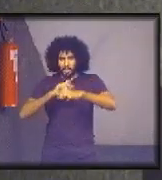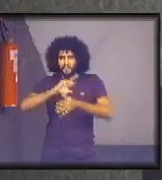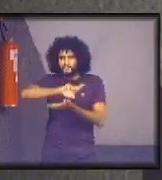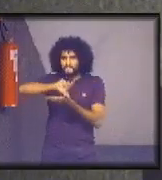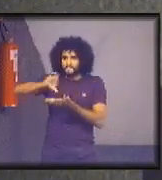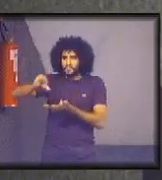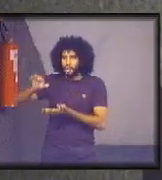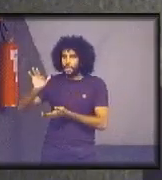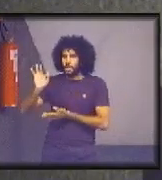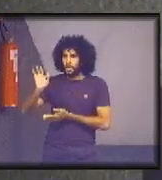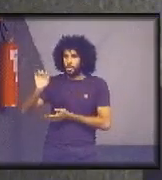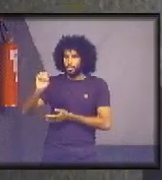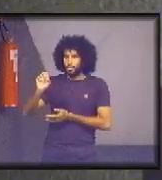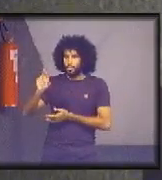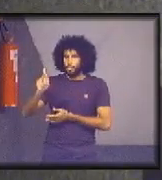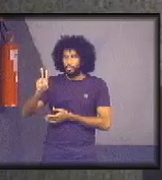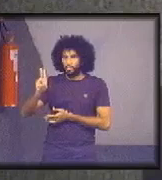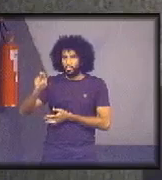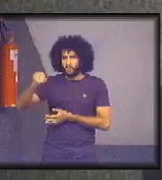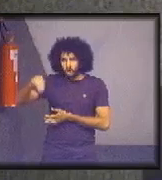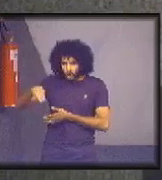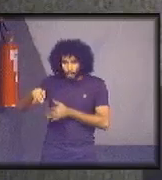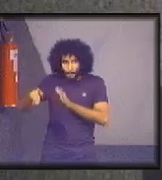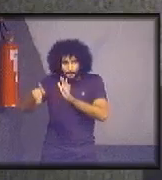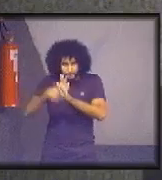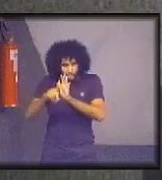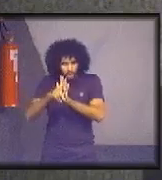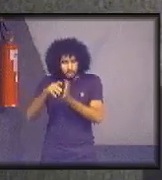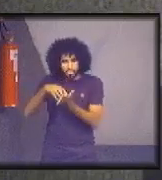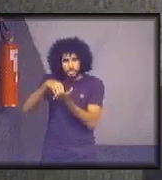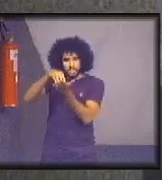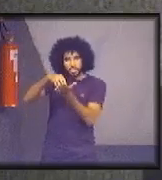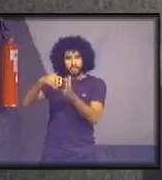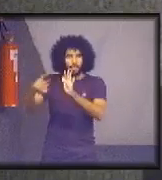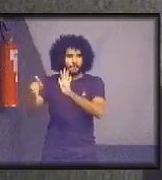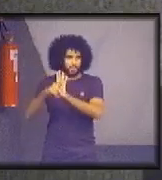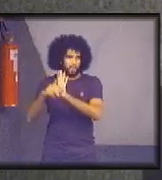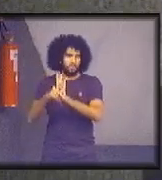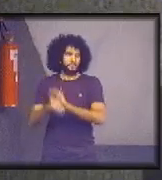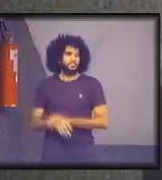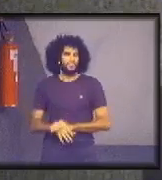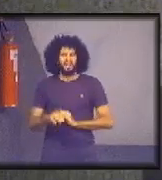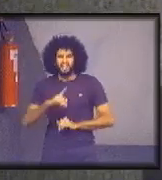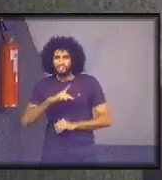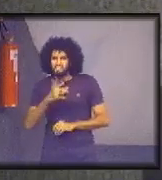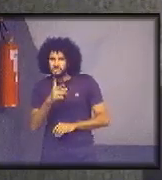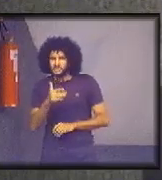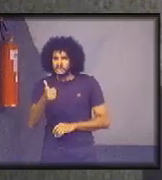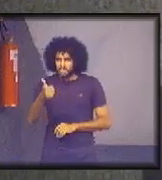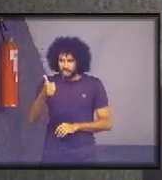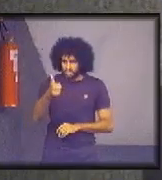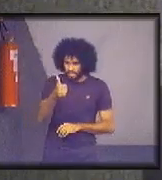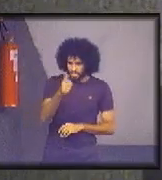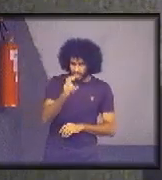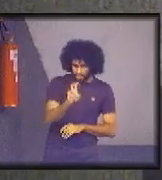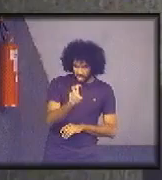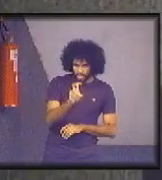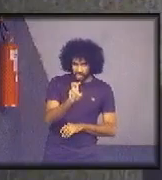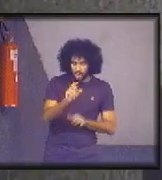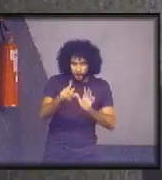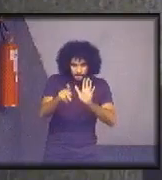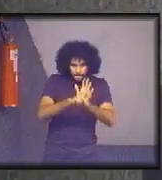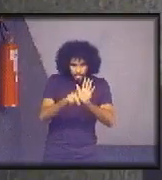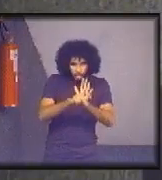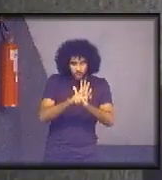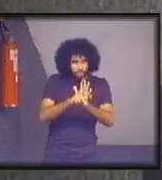que são próprios, sedes próprias. Nós temos 115 sedes próprias no Estado